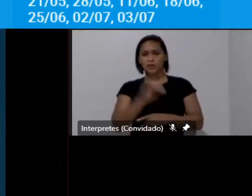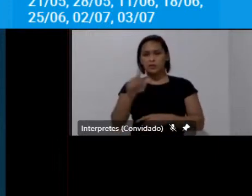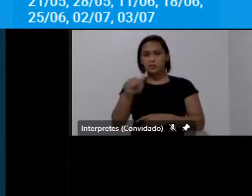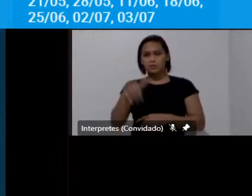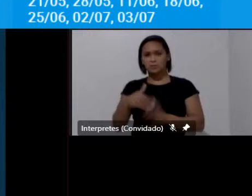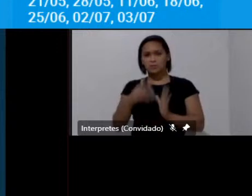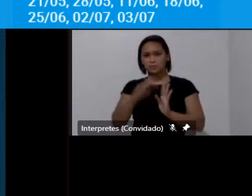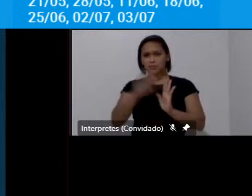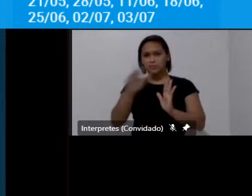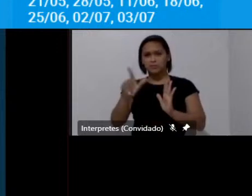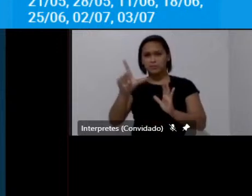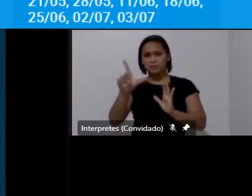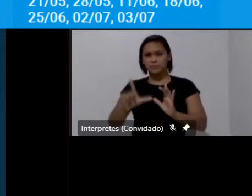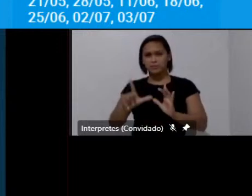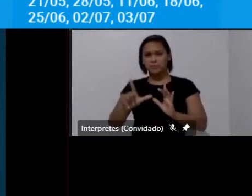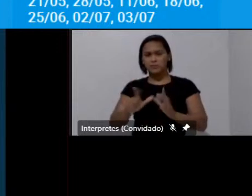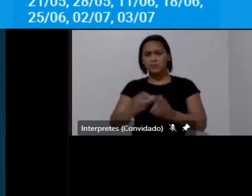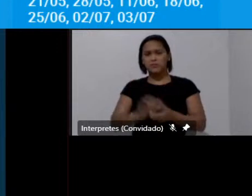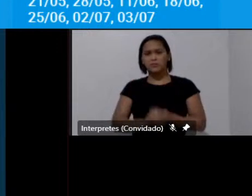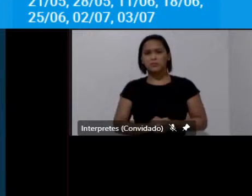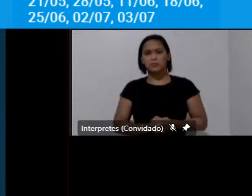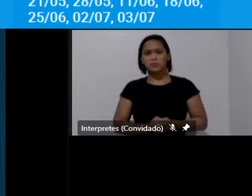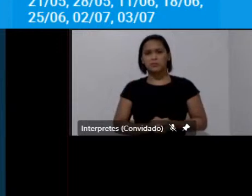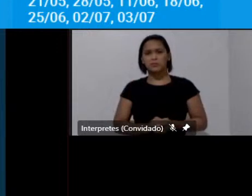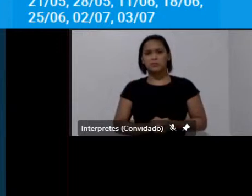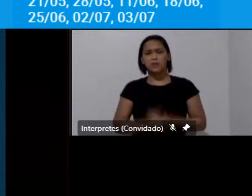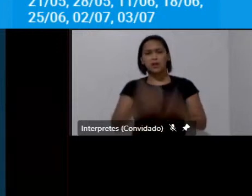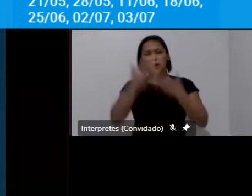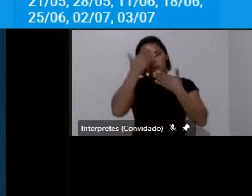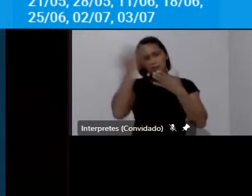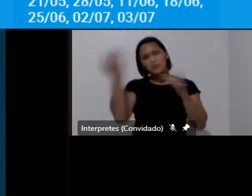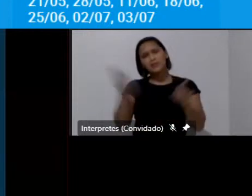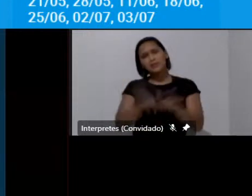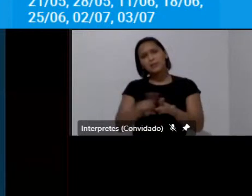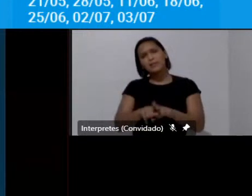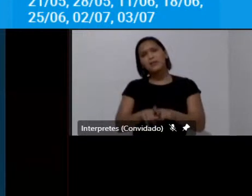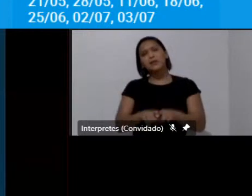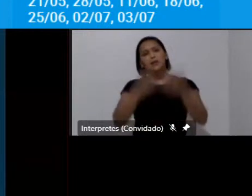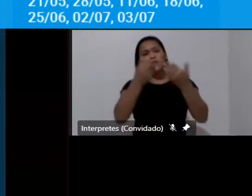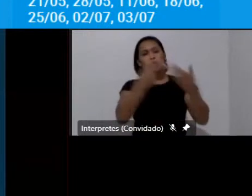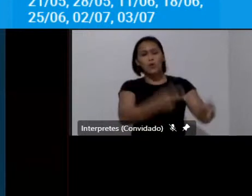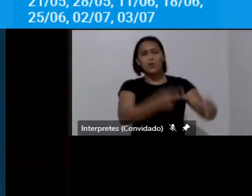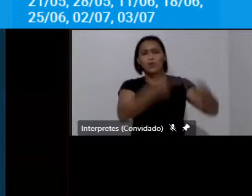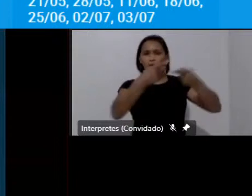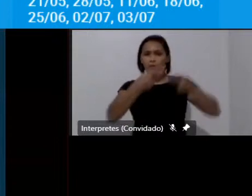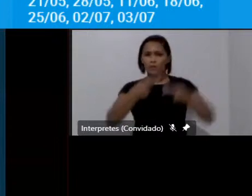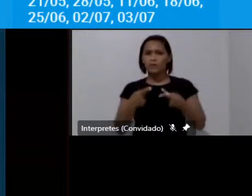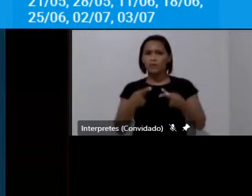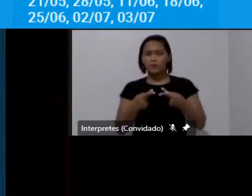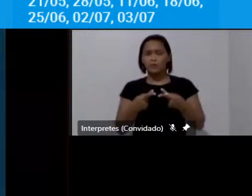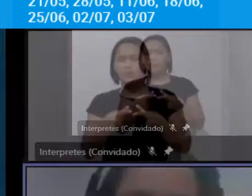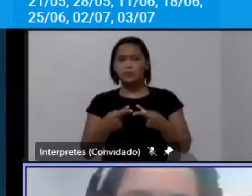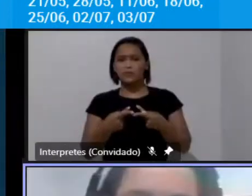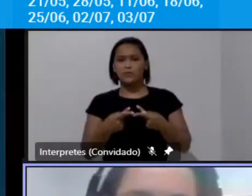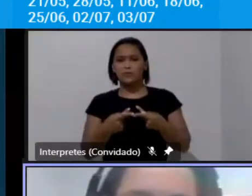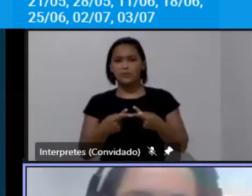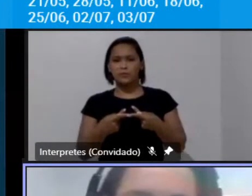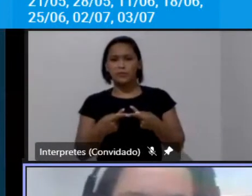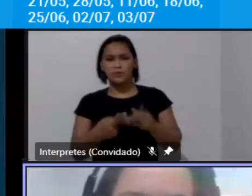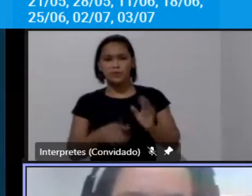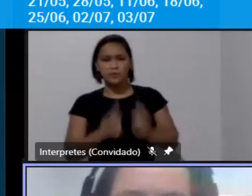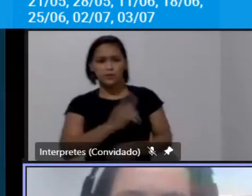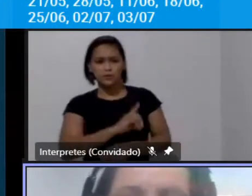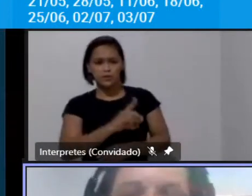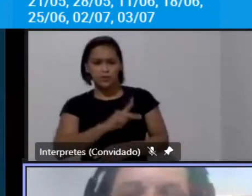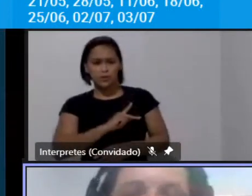primeiro desculpa também quero agradecer muito o convite de vocês do Bruno